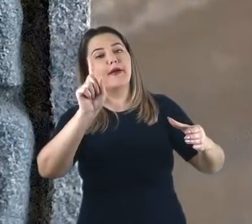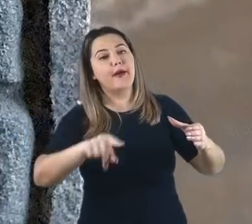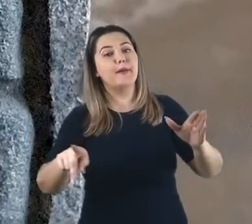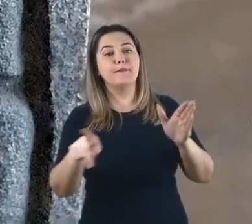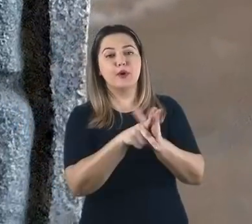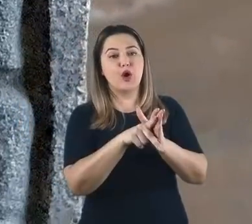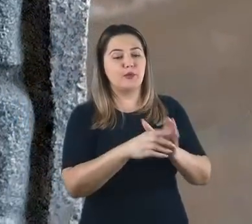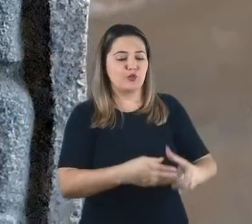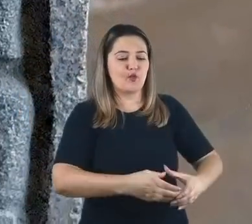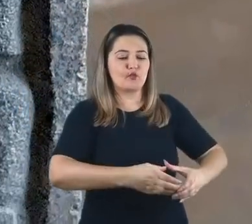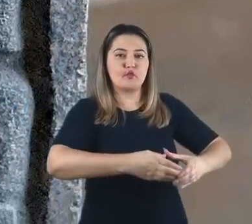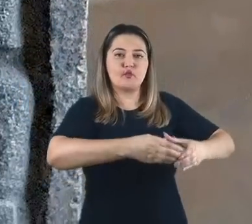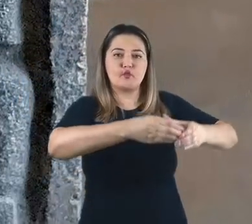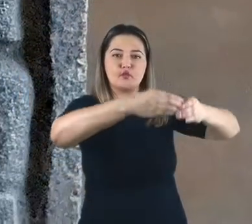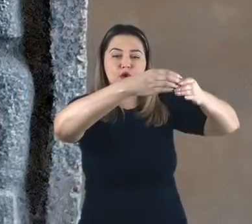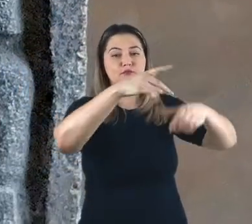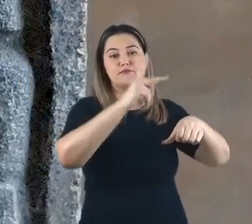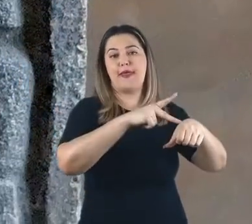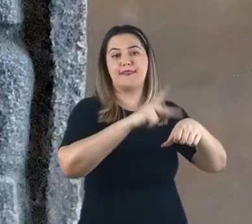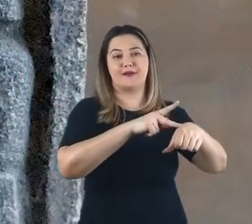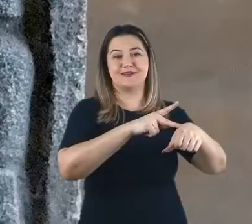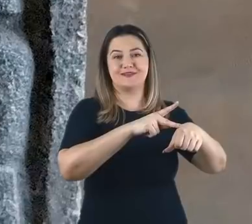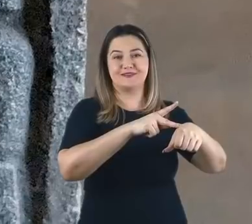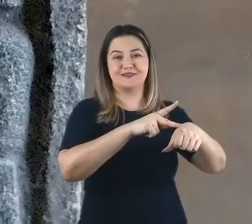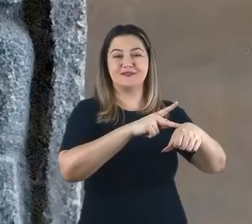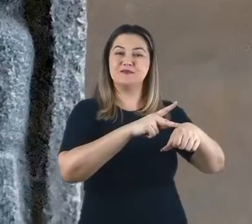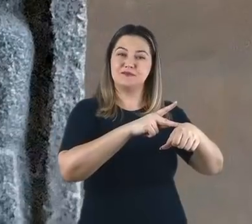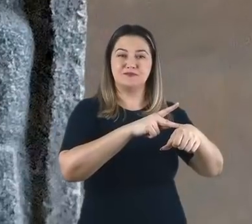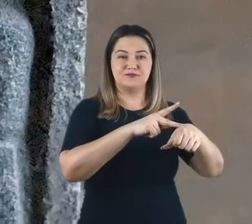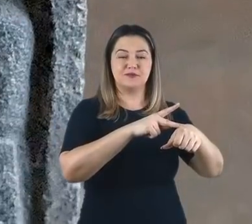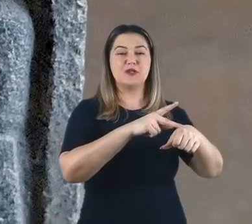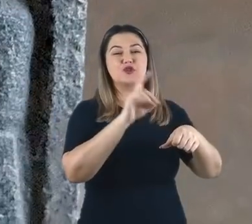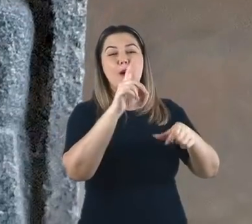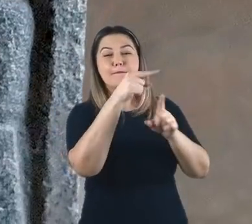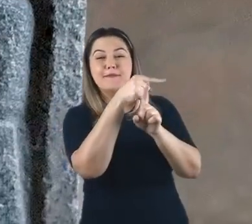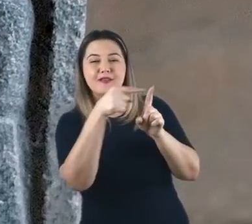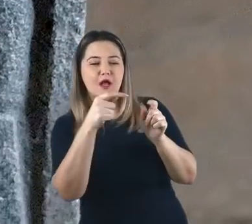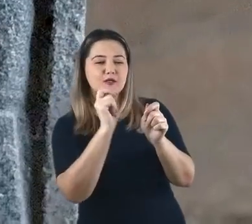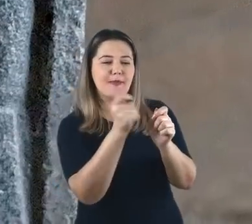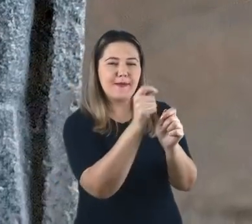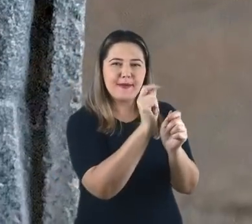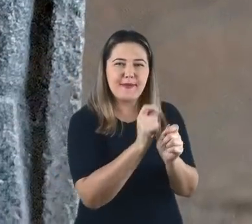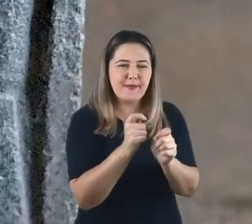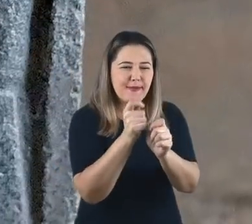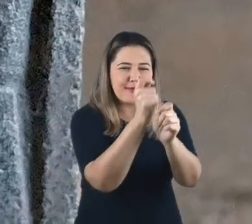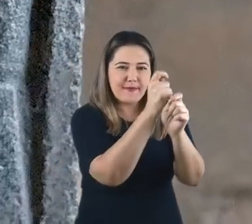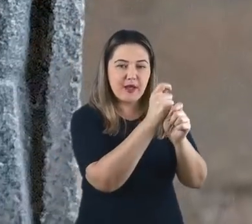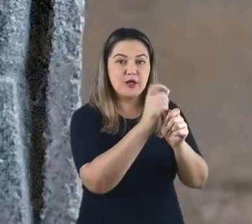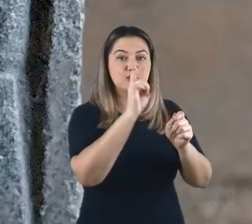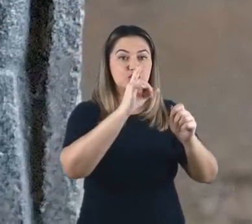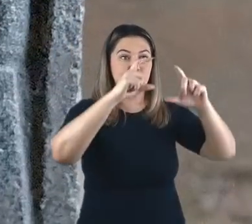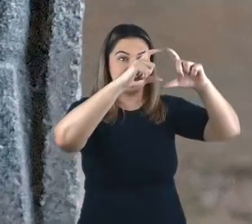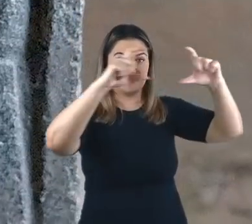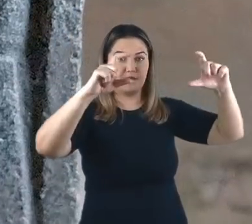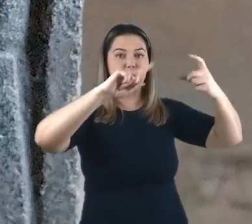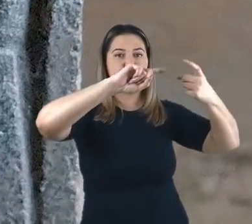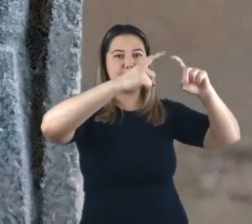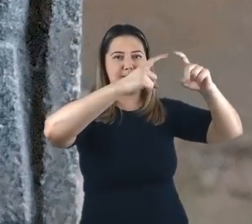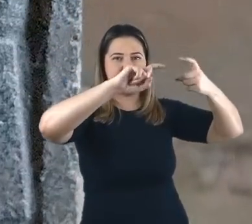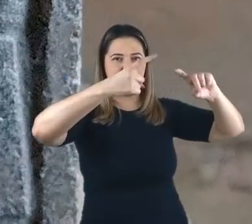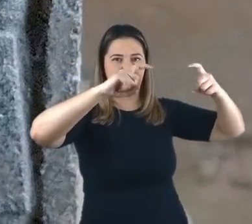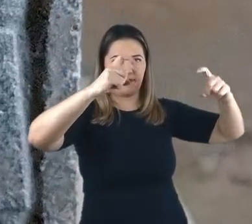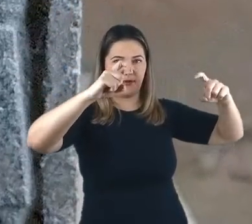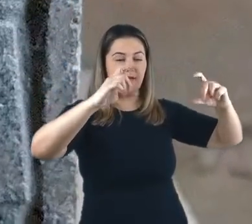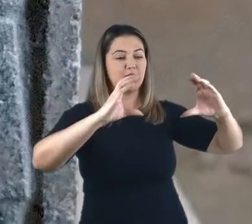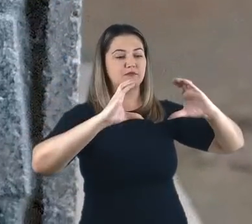denominar esse tipo de estela ou pilar, que é parcialmente esculpido. Perceba que apenas a parte superior é